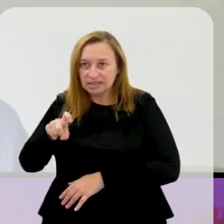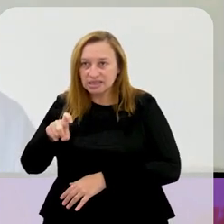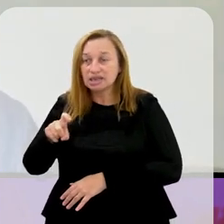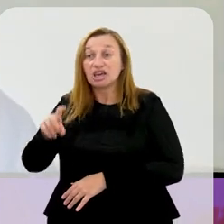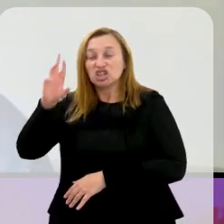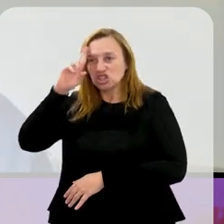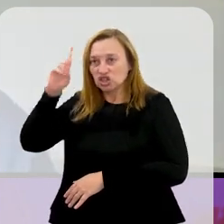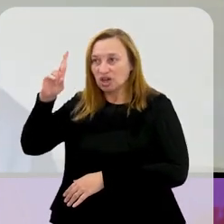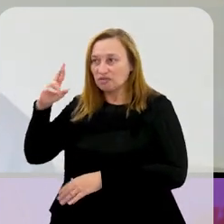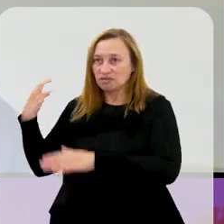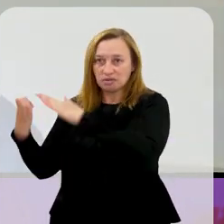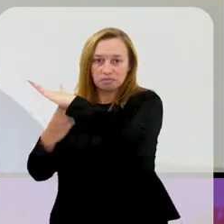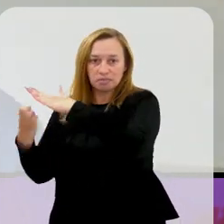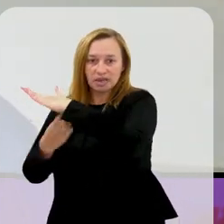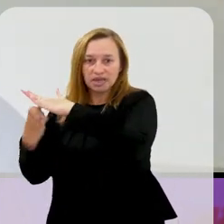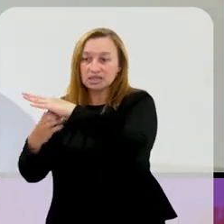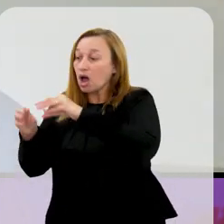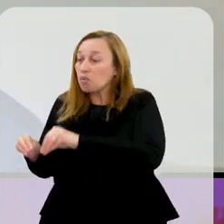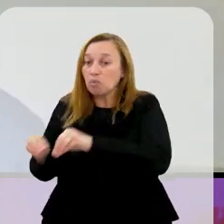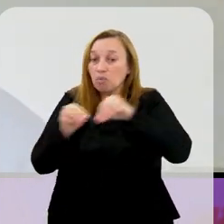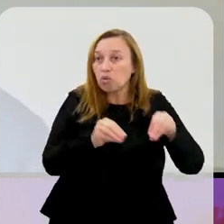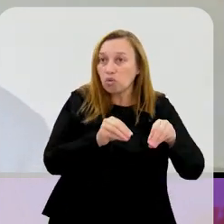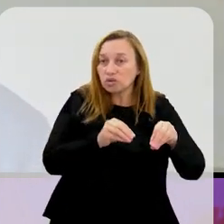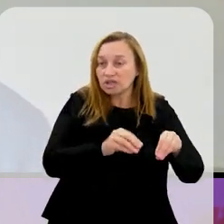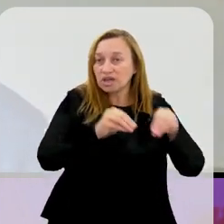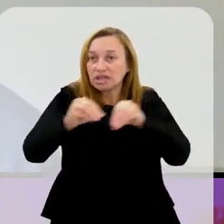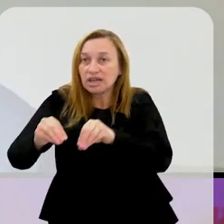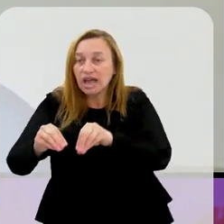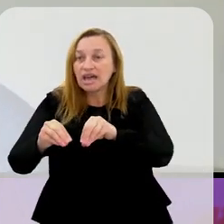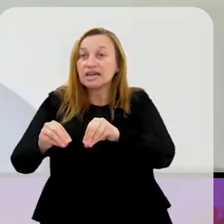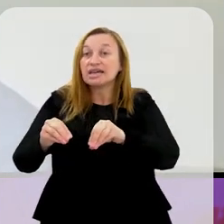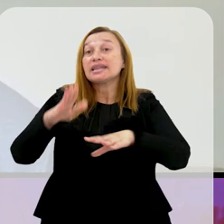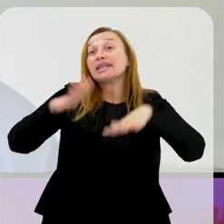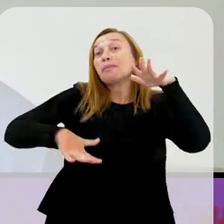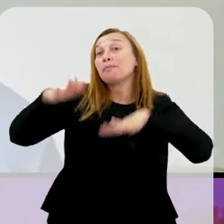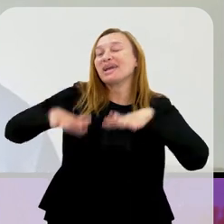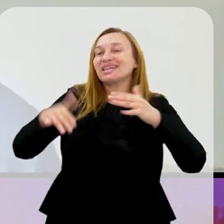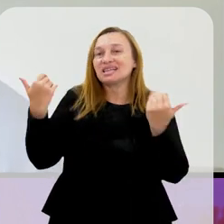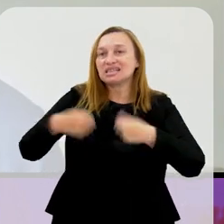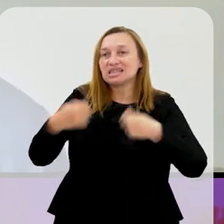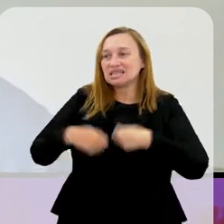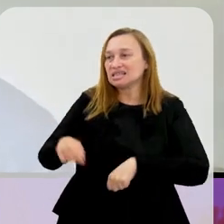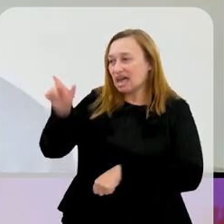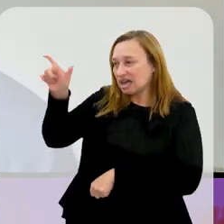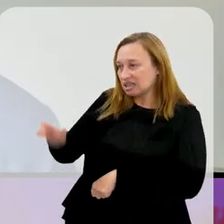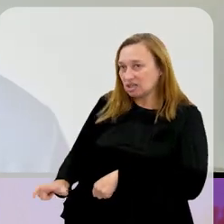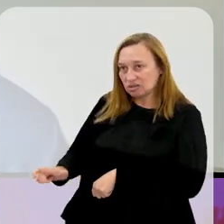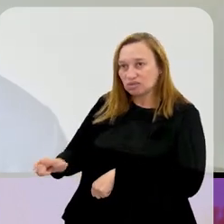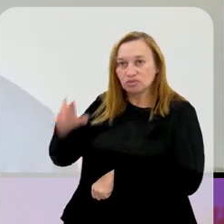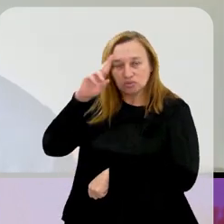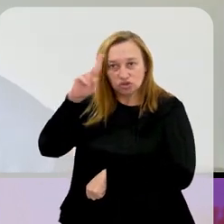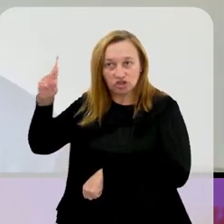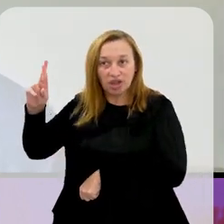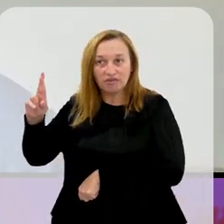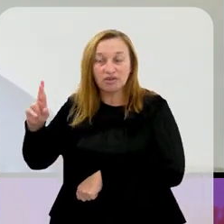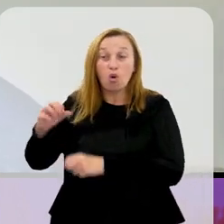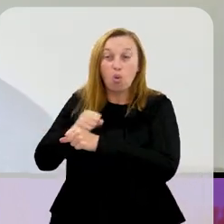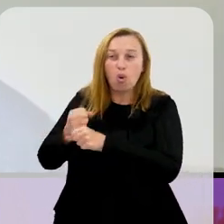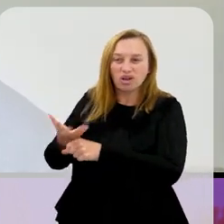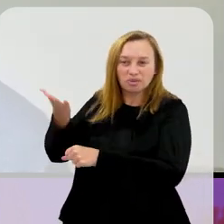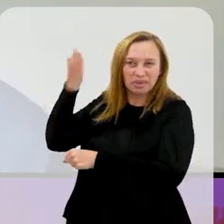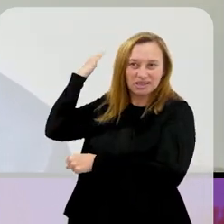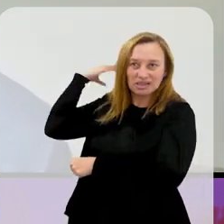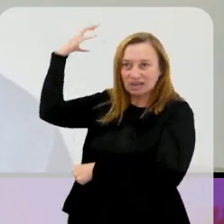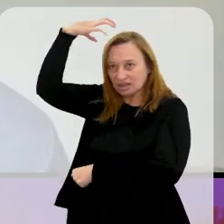empresários, ele muda de lugar de acordo com a necessidade do empresário que toca. Ano passado era de Angra dos